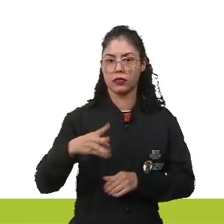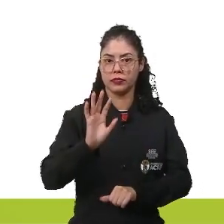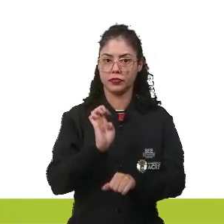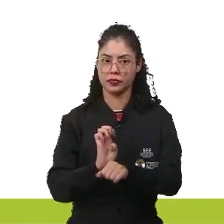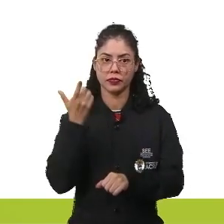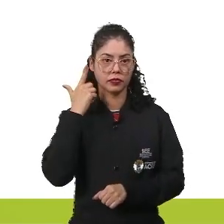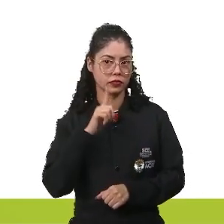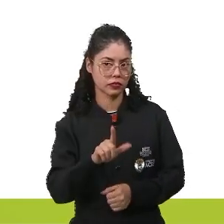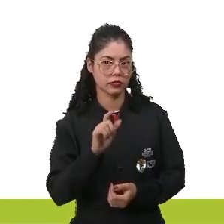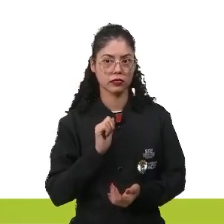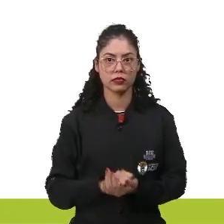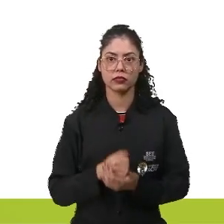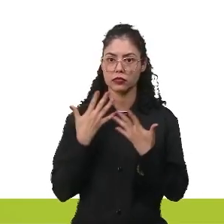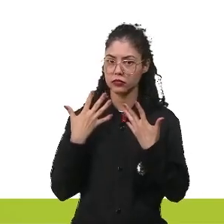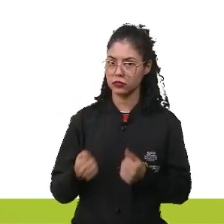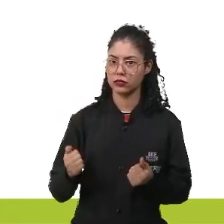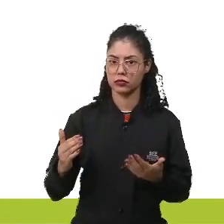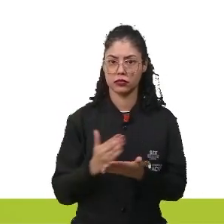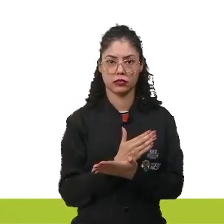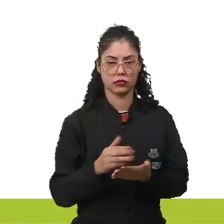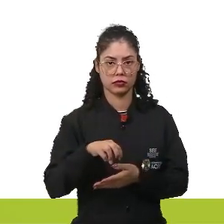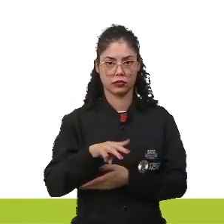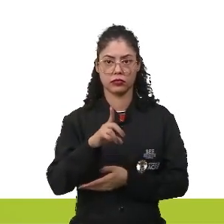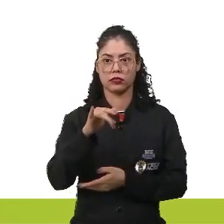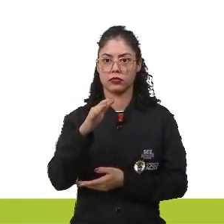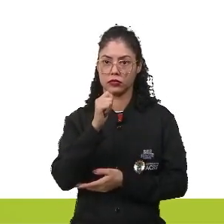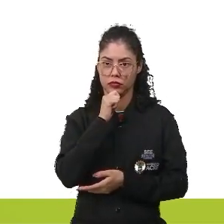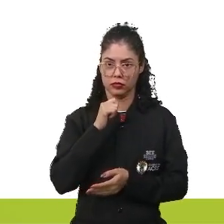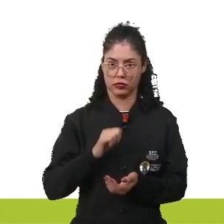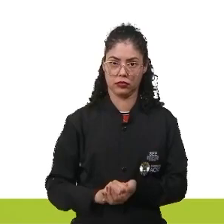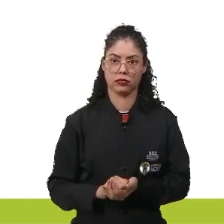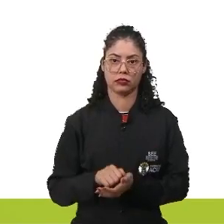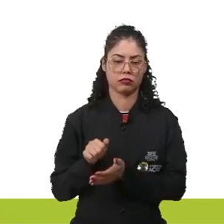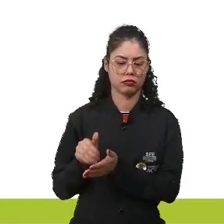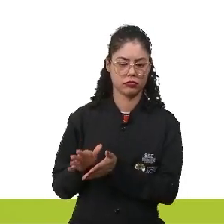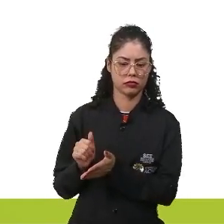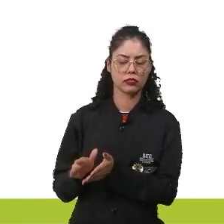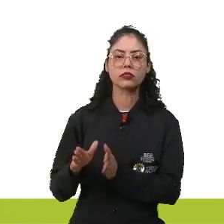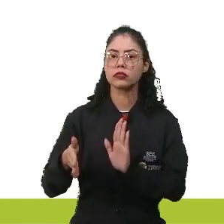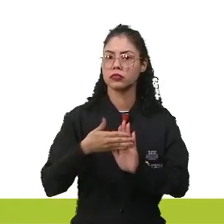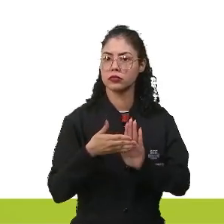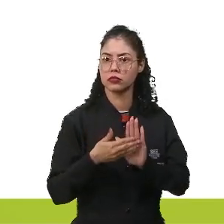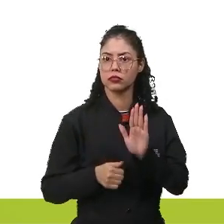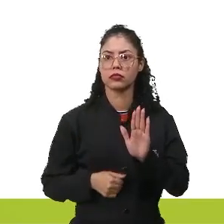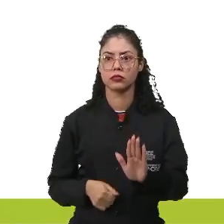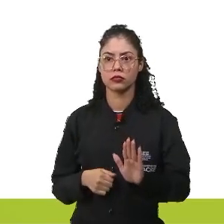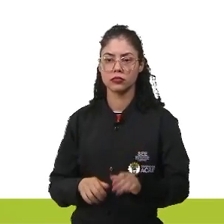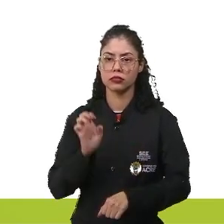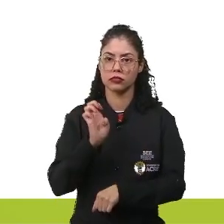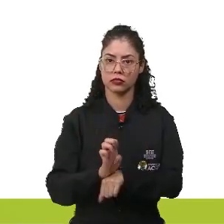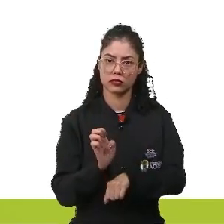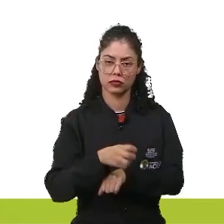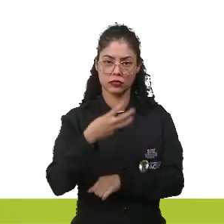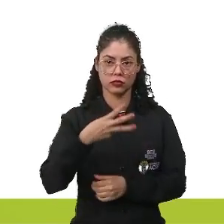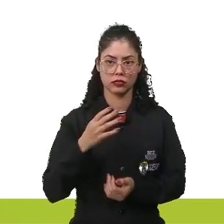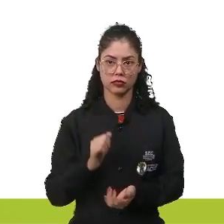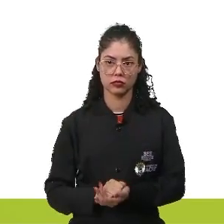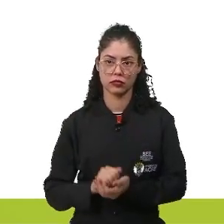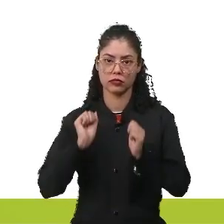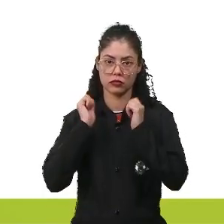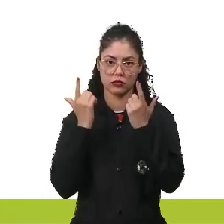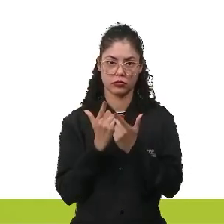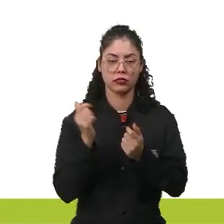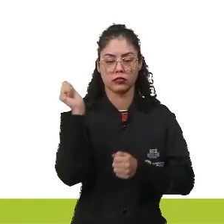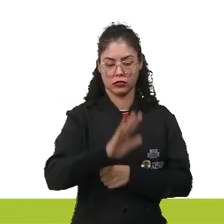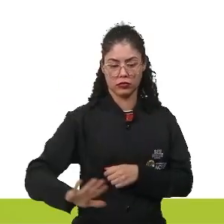a chance de conseguir aprovar alguma de suas medidas. O Luiz XVI rejeitou essa proposta, os membros do terceiro Estado se autoproclamaram em Assembleia